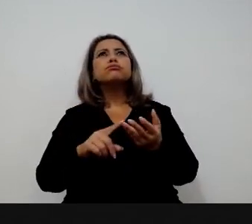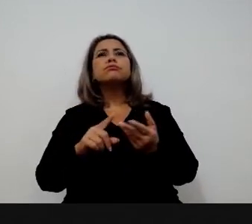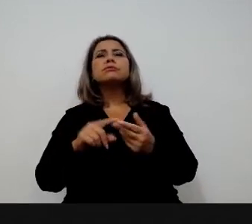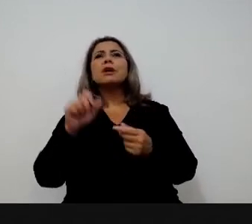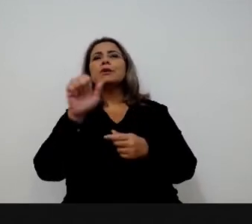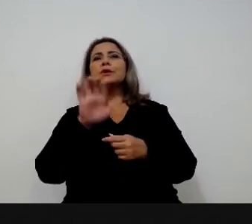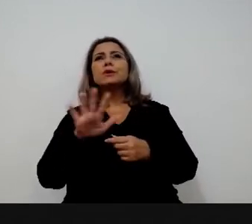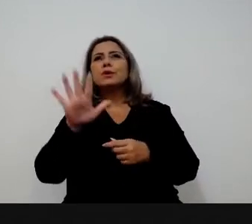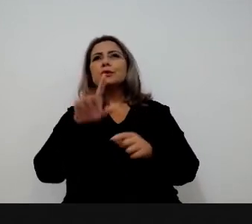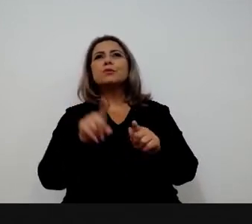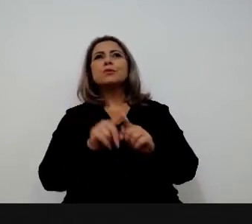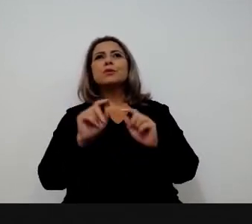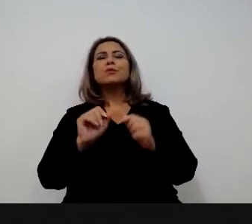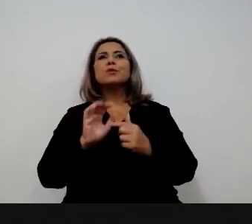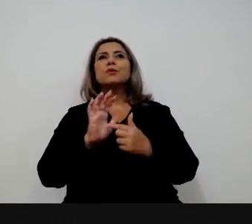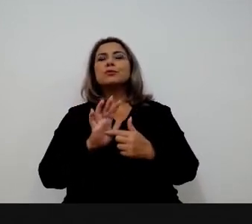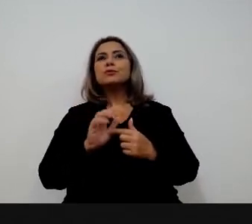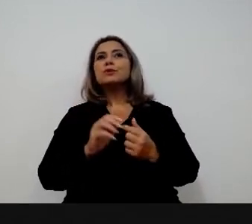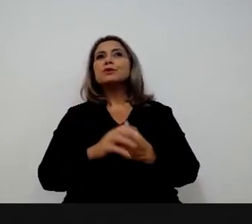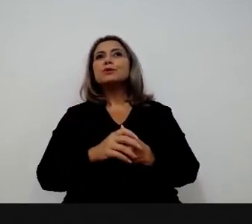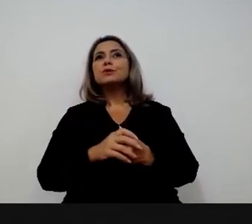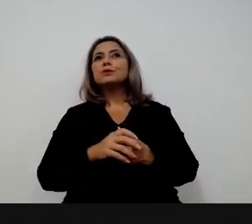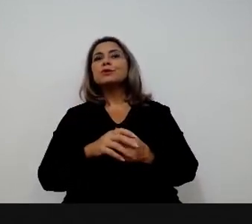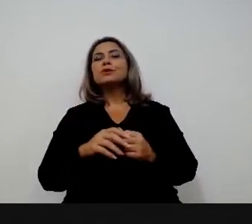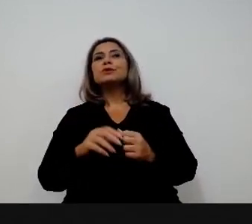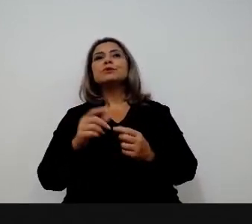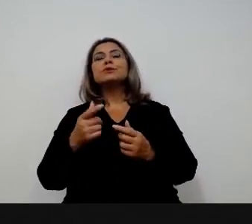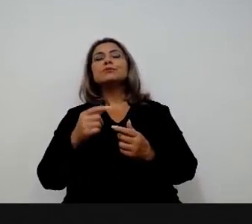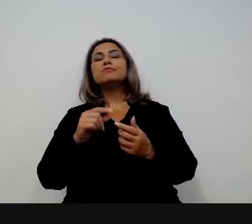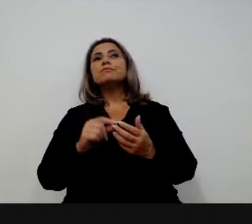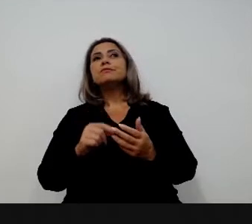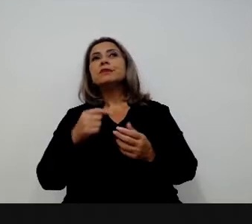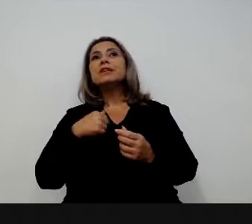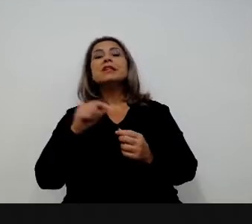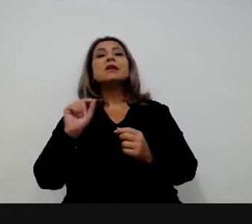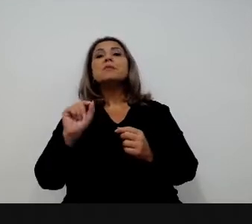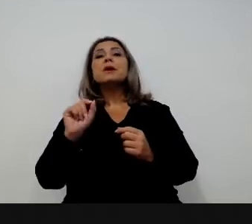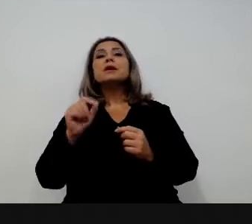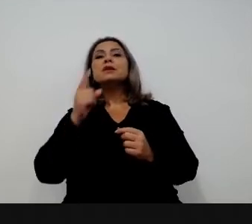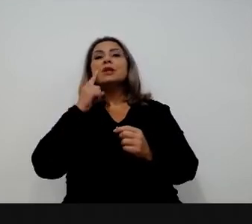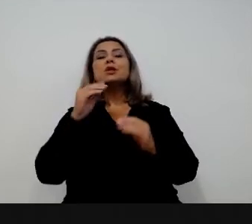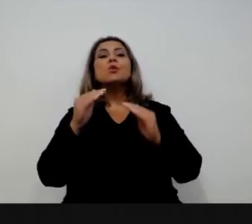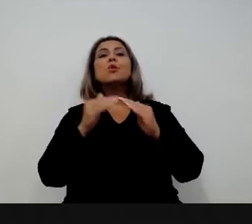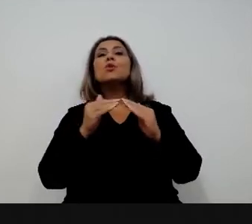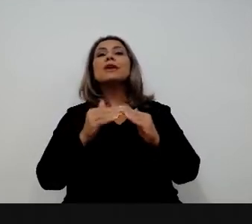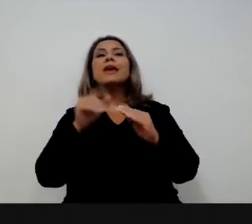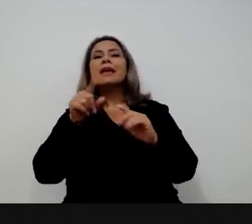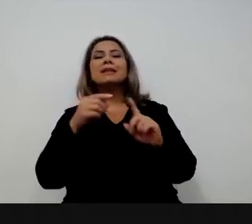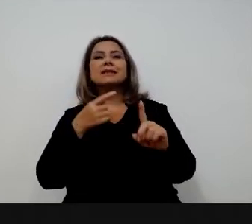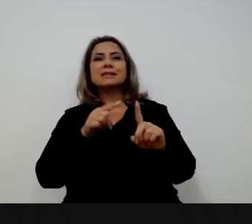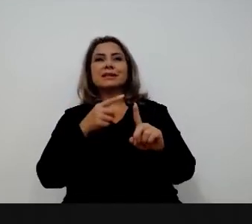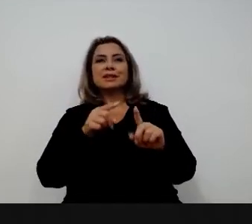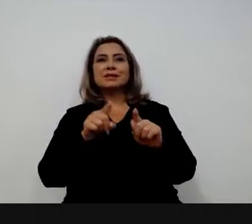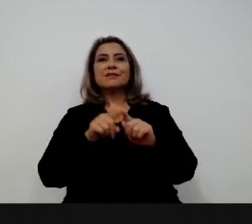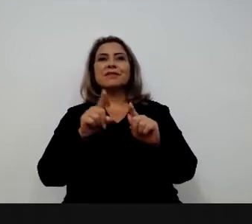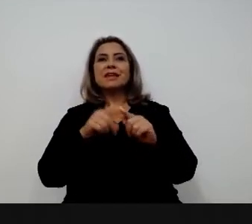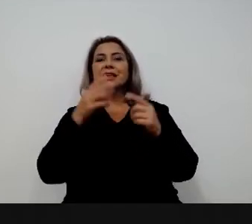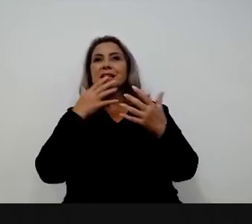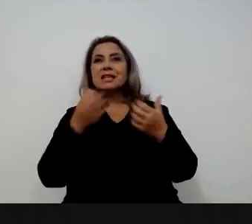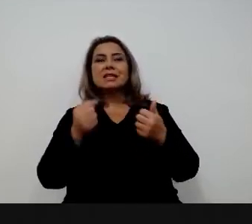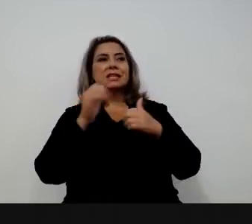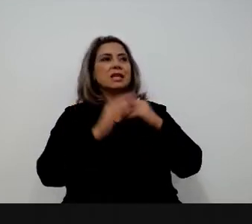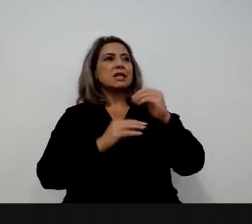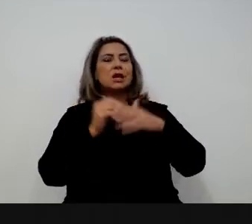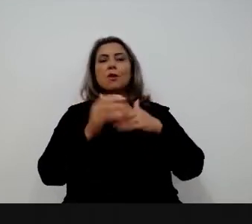a União Europeia tem o SocialChallenge.eu, mas como é uma plataforma de desafios? Ela permite que qualquer órgão